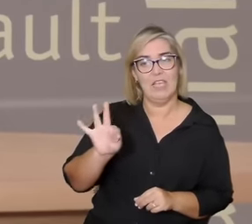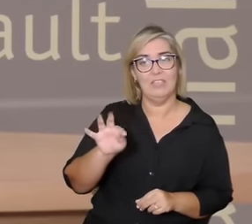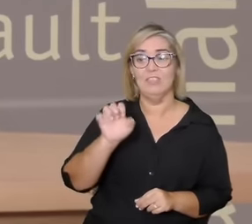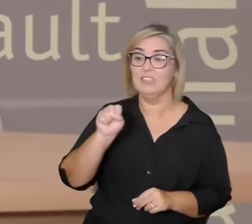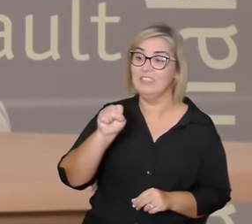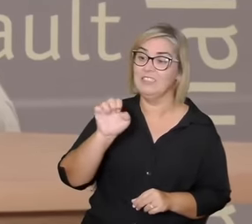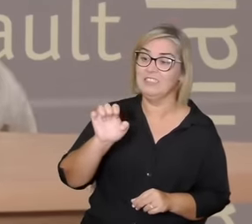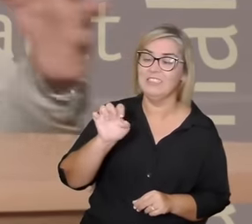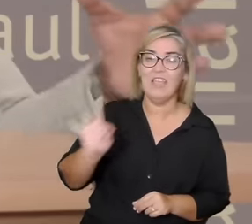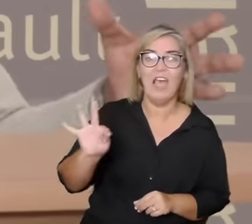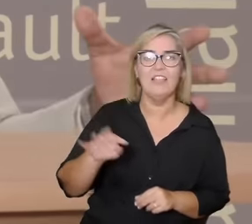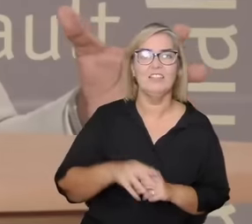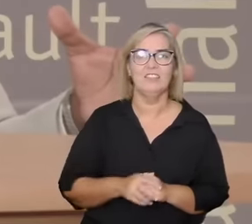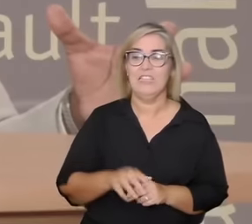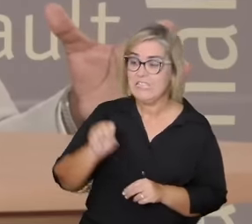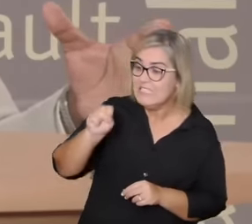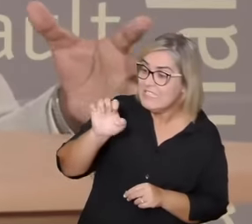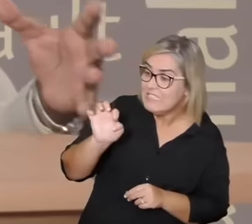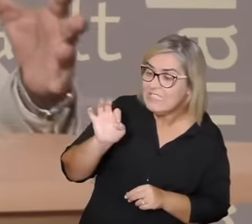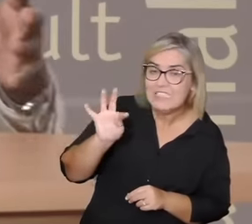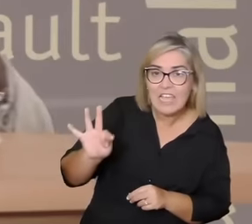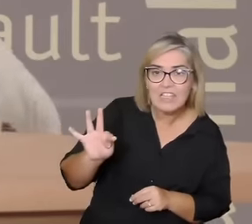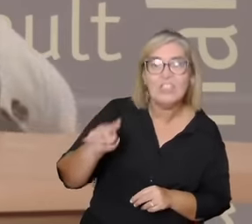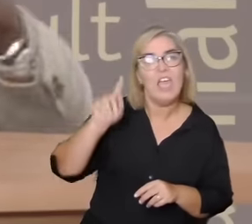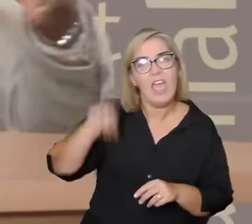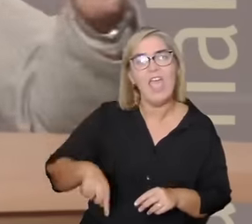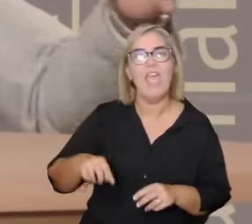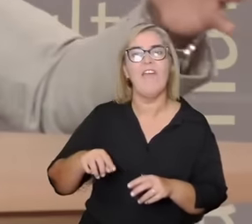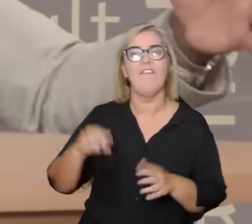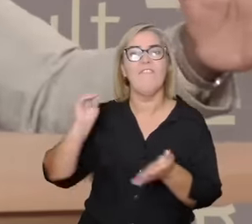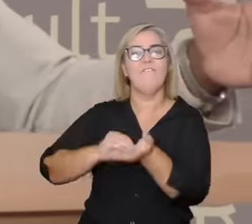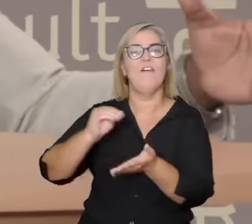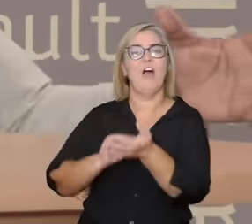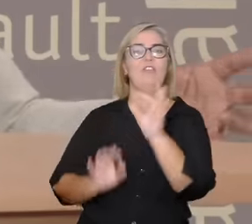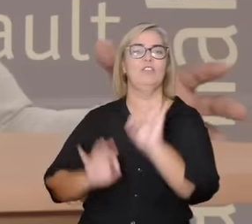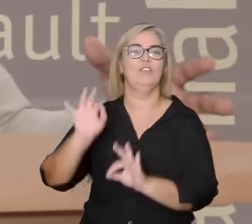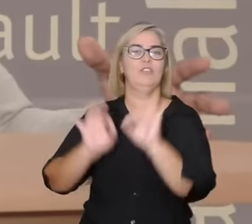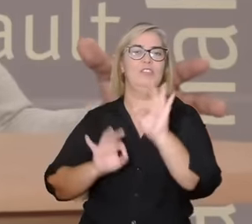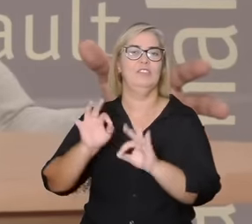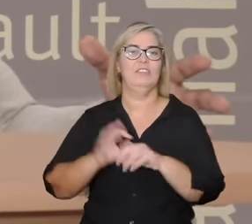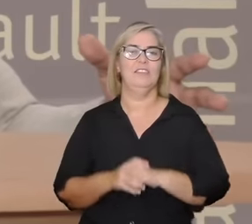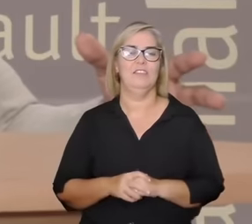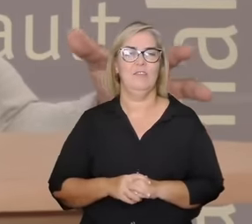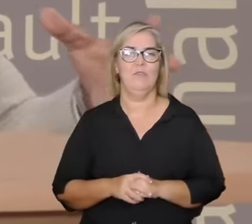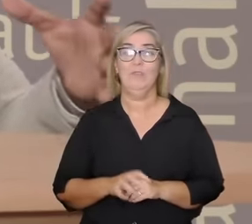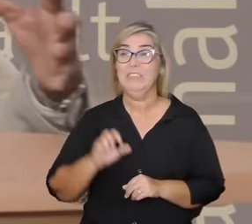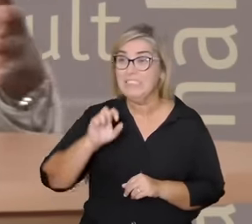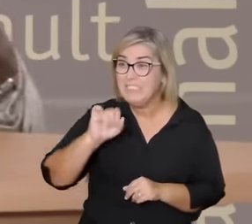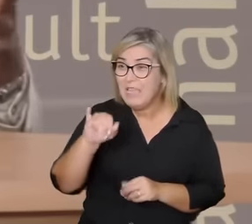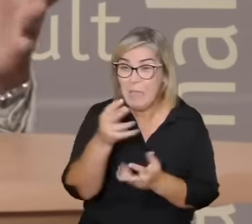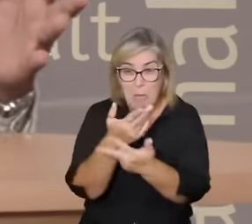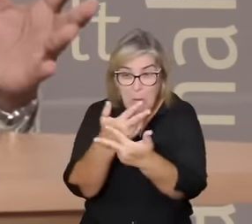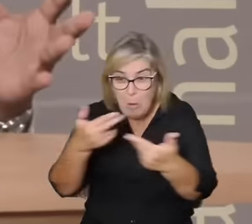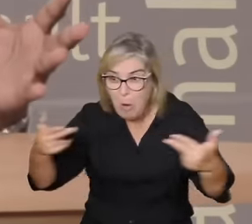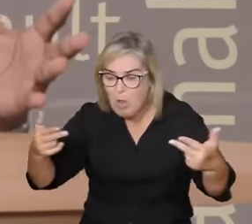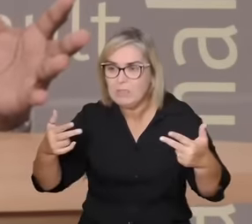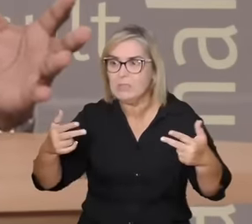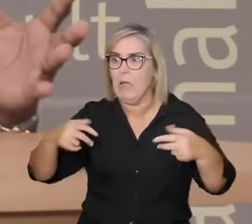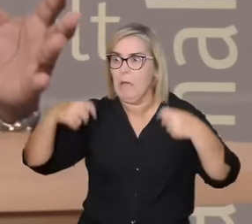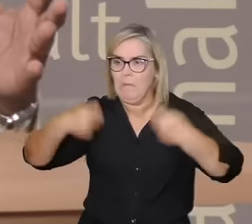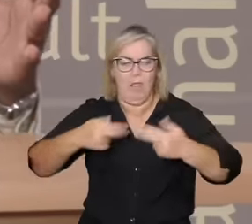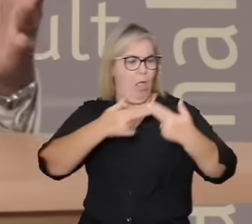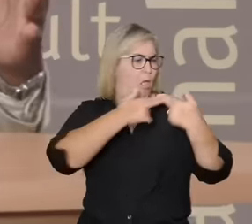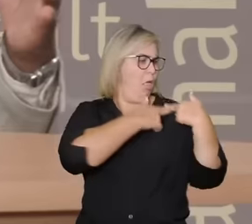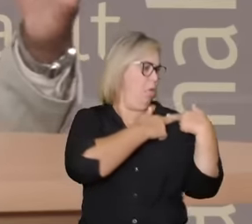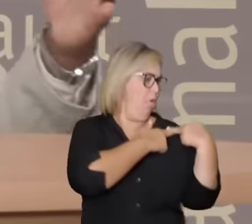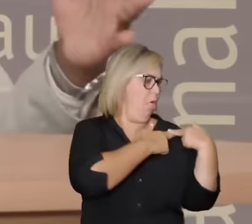tem a ver com desorganização quanto mais coisa para a gente tomar conta mais difícil fica